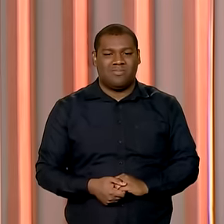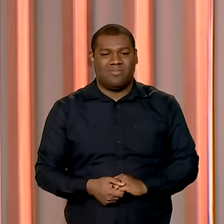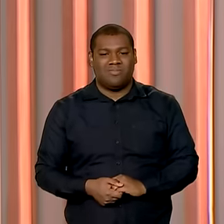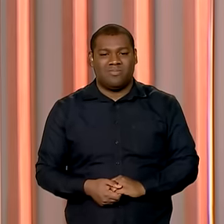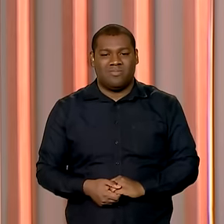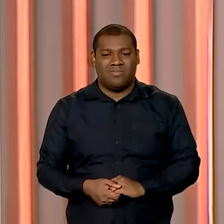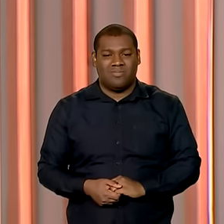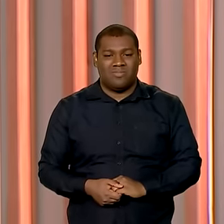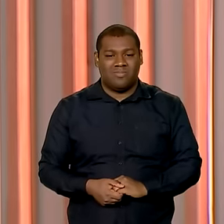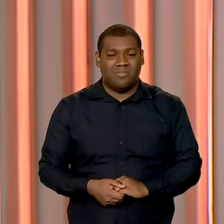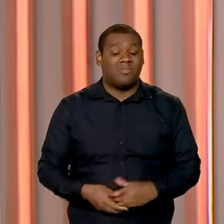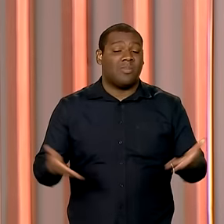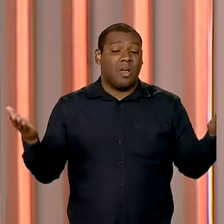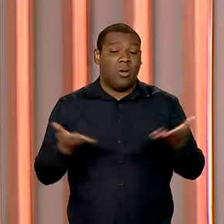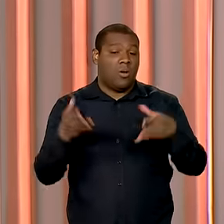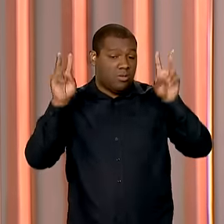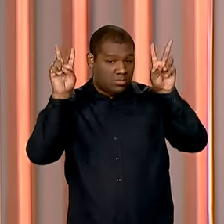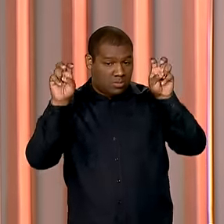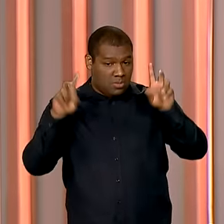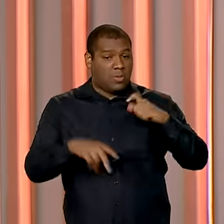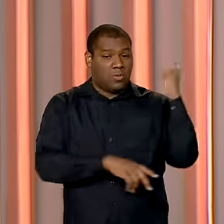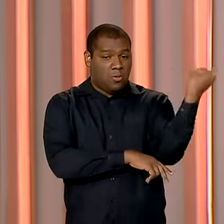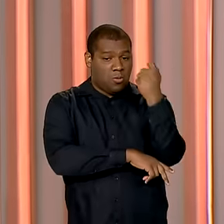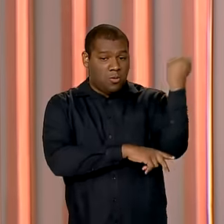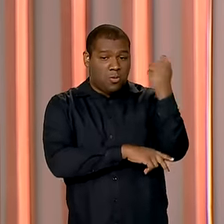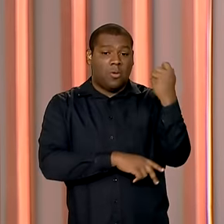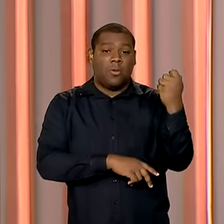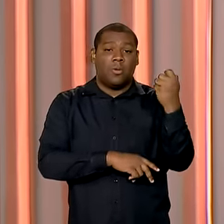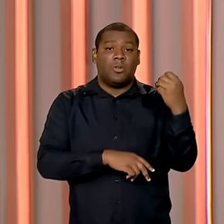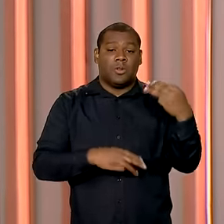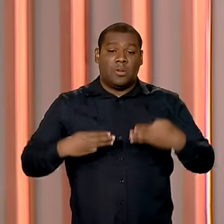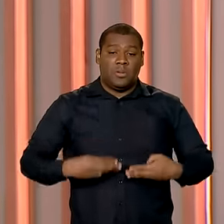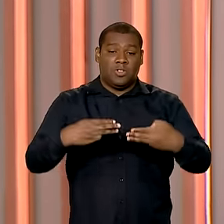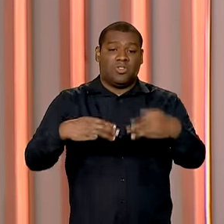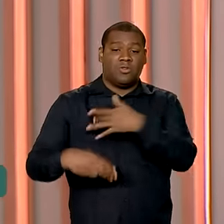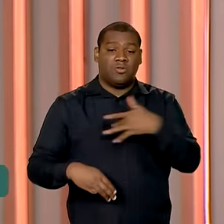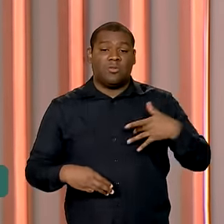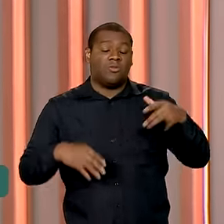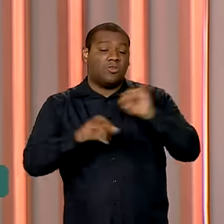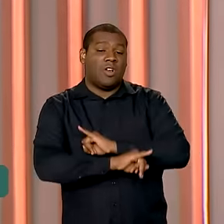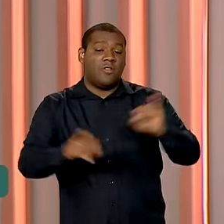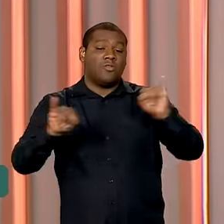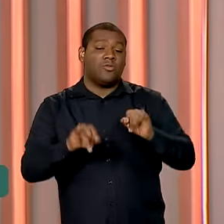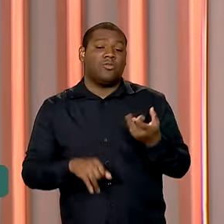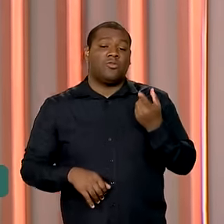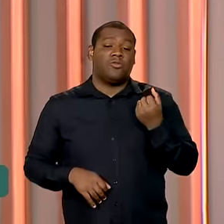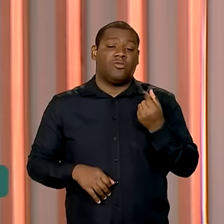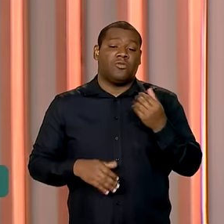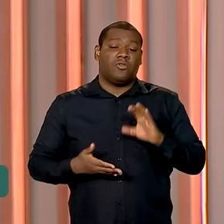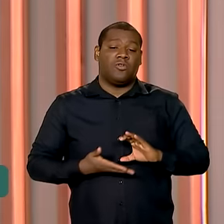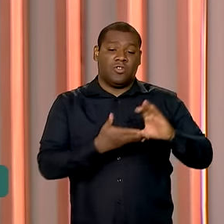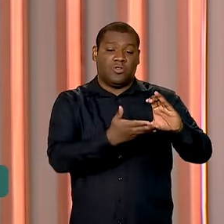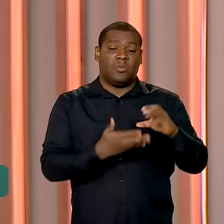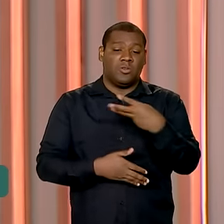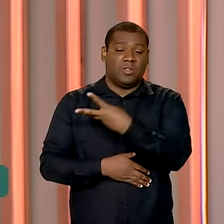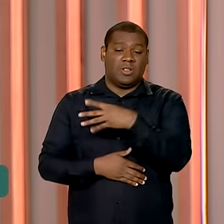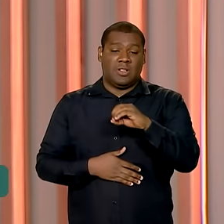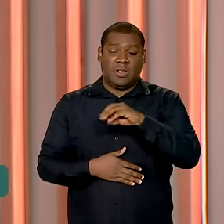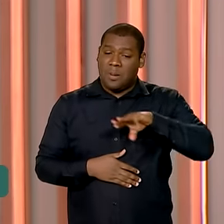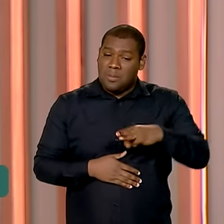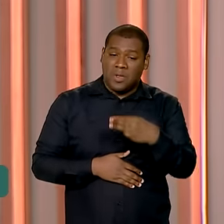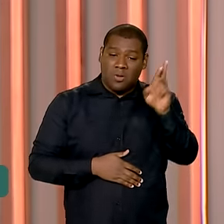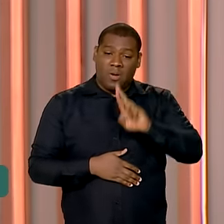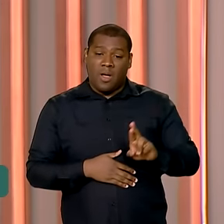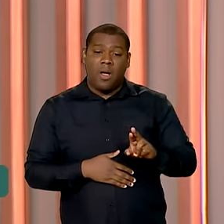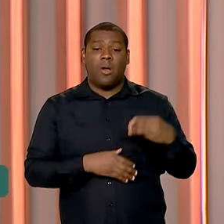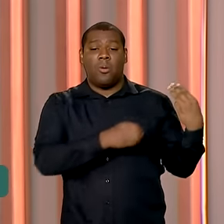Vamos voltar a falar do Rio Grande do Sul. Ministério da Saúde anunciou a antecipação de 30 milhões de reais para